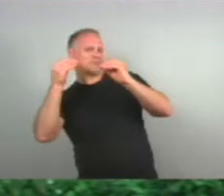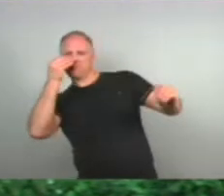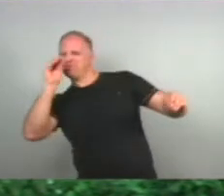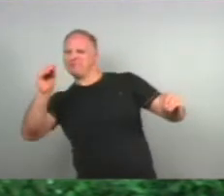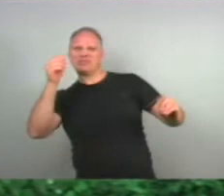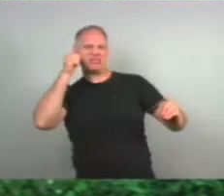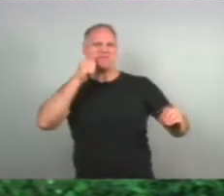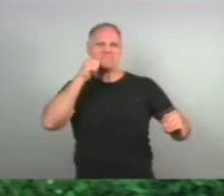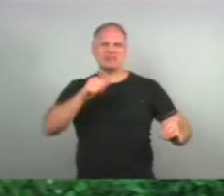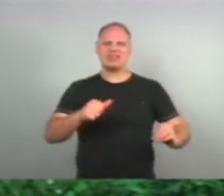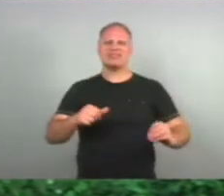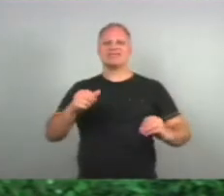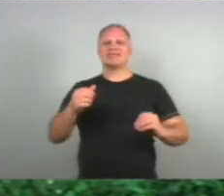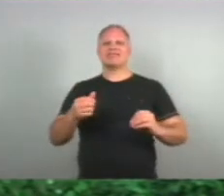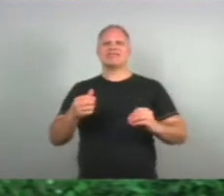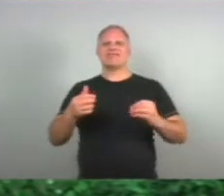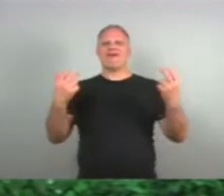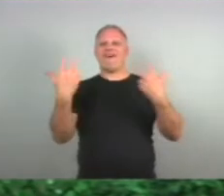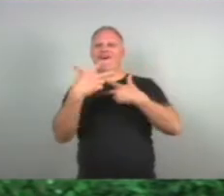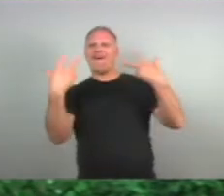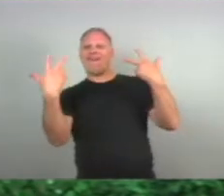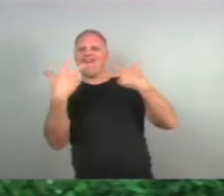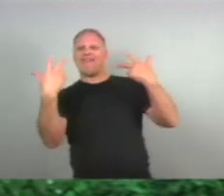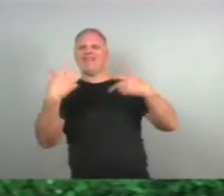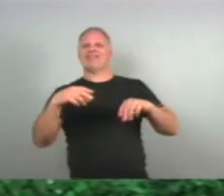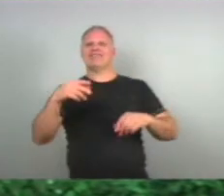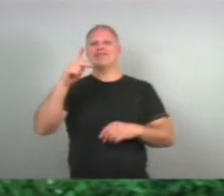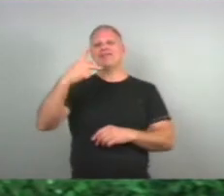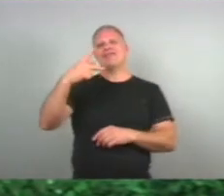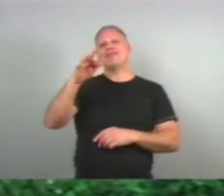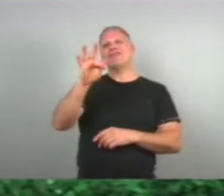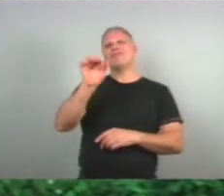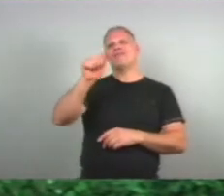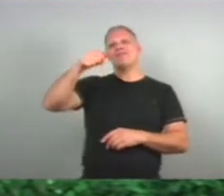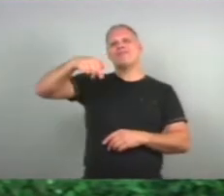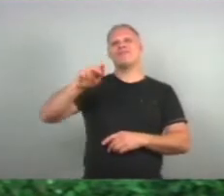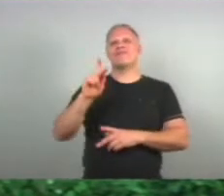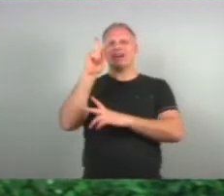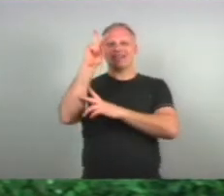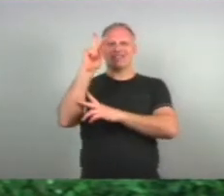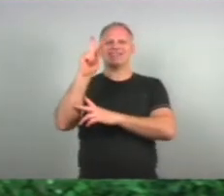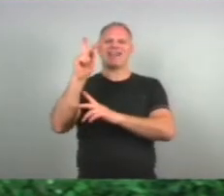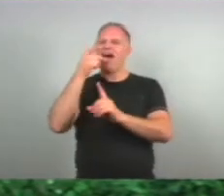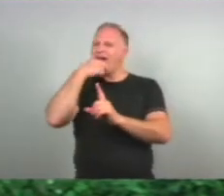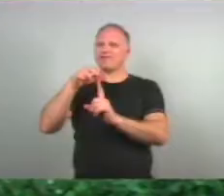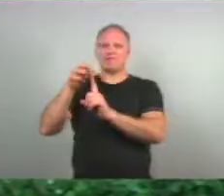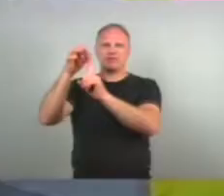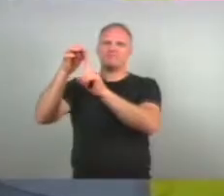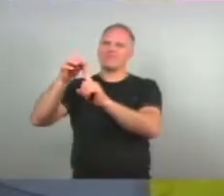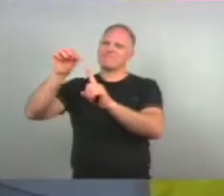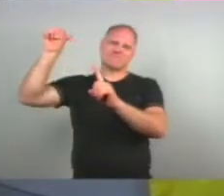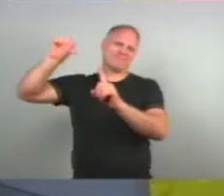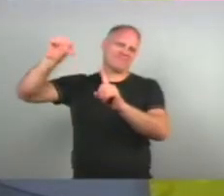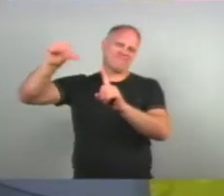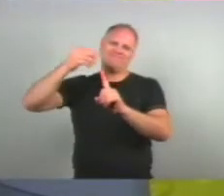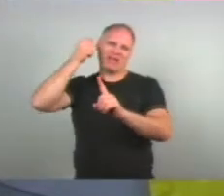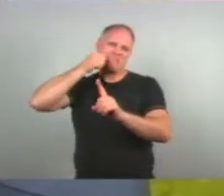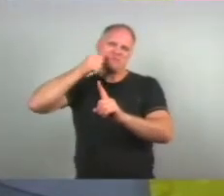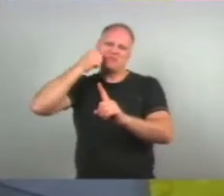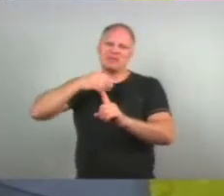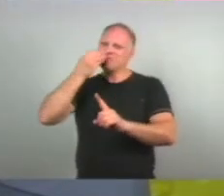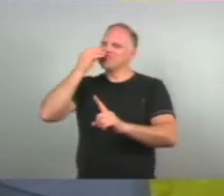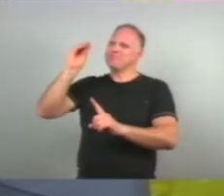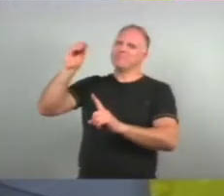No funk Em outros Né? Acho que o funk É o principal É o Que mais aparece Assim como ela